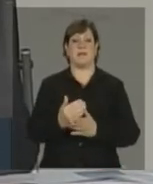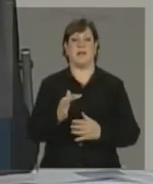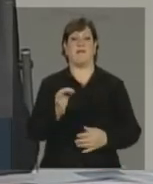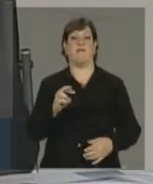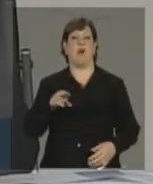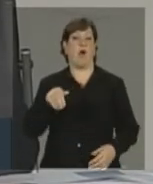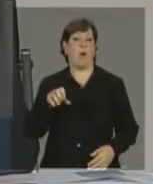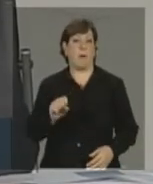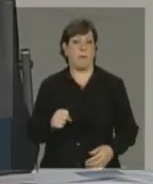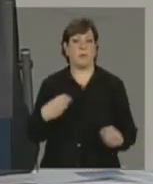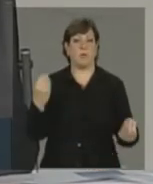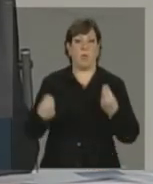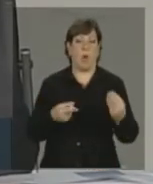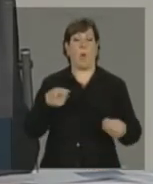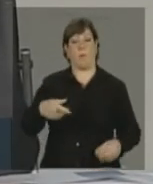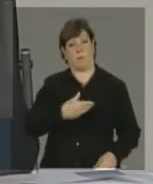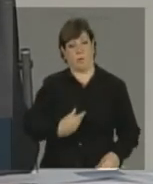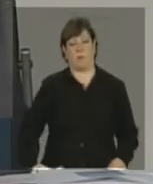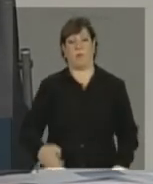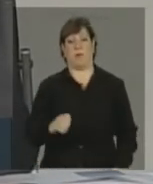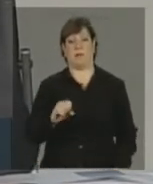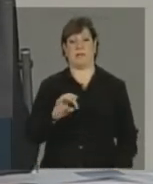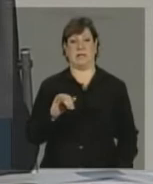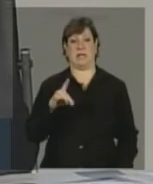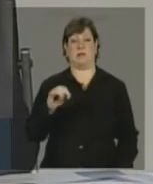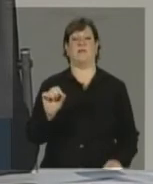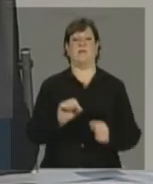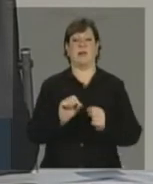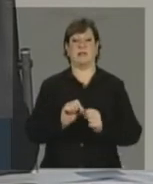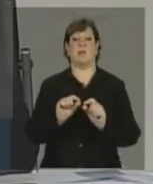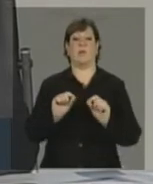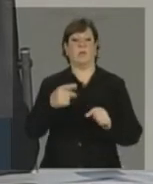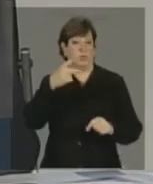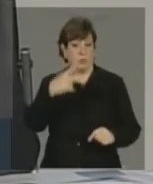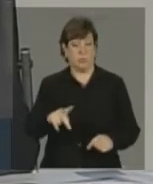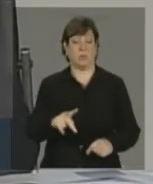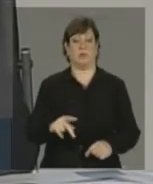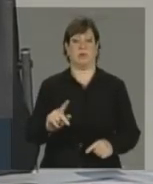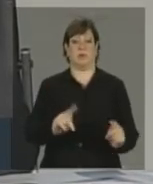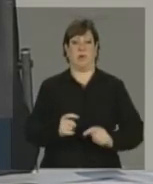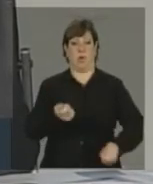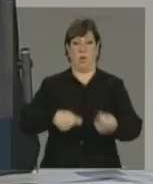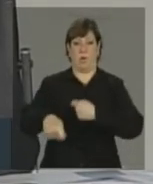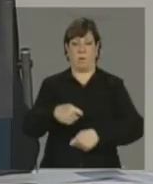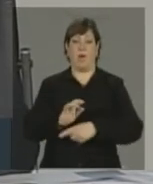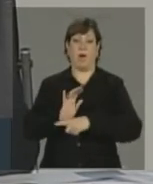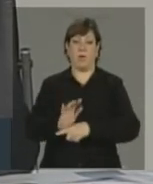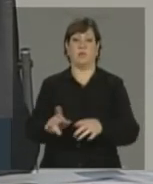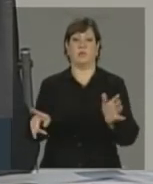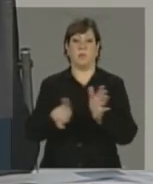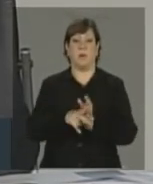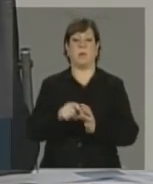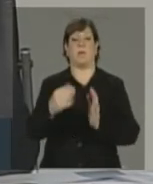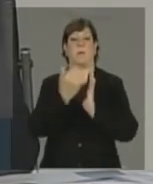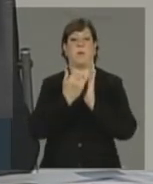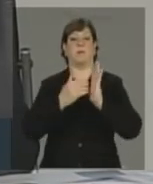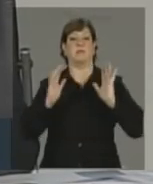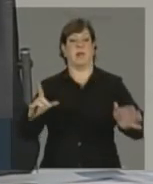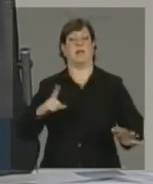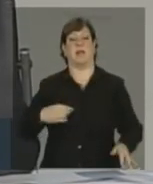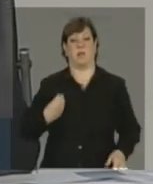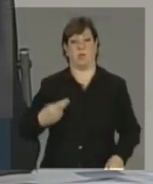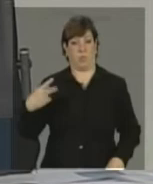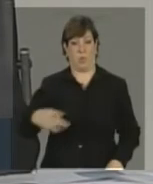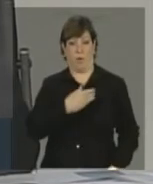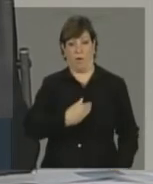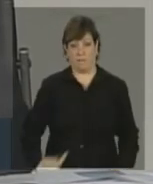formas de o estado fazer com que a sua economia seja beneficiada pelos próprios programas já existentes do governo